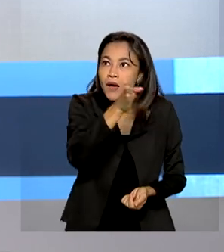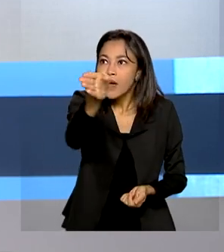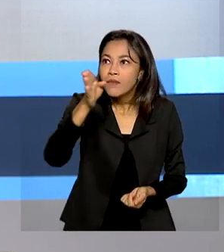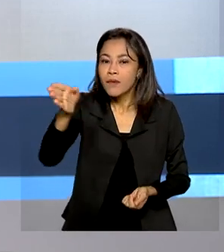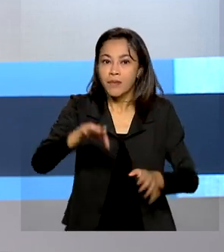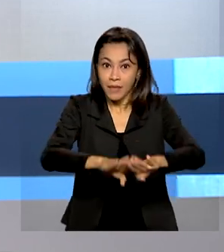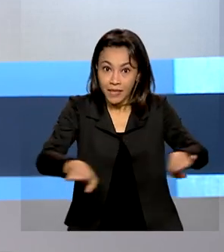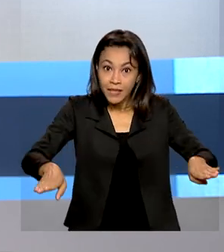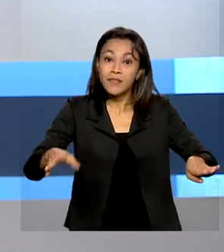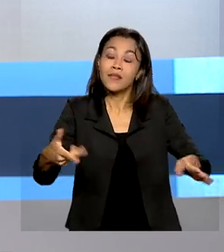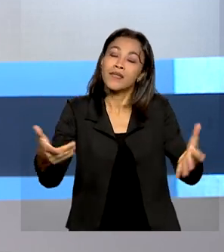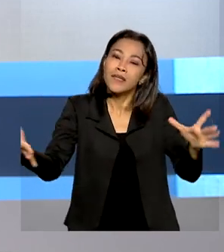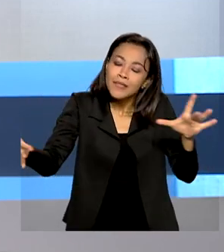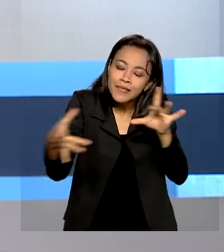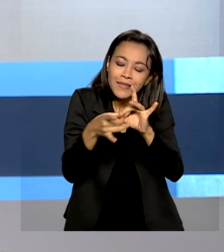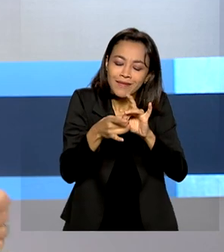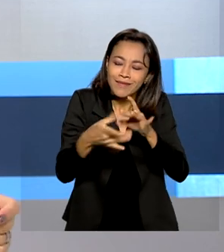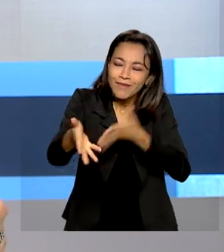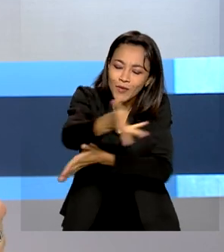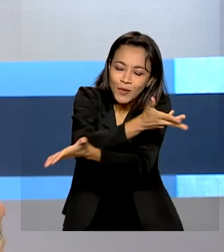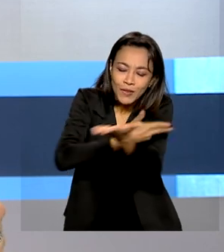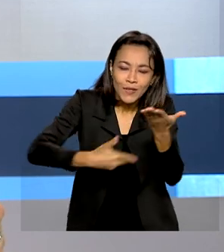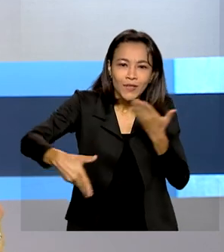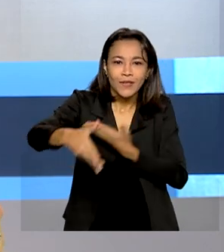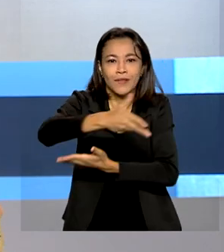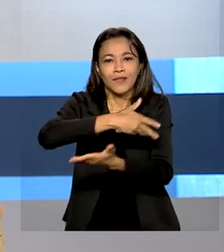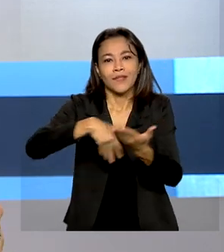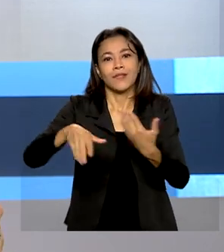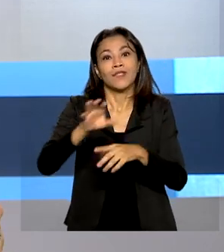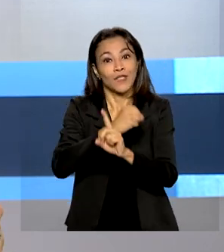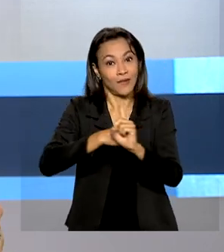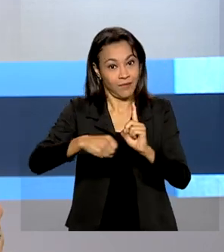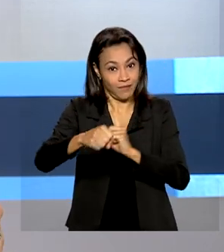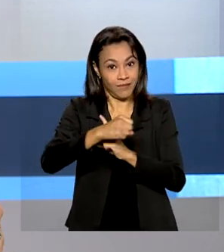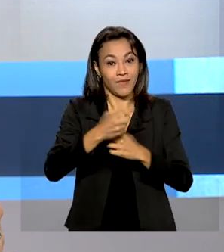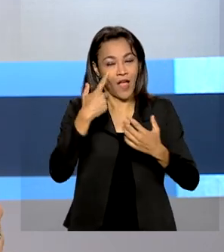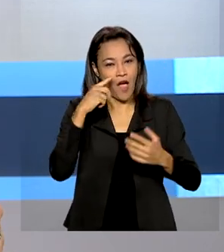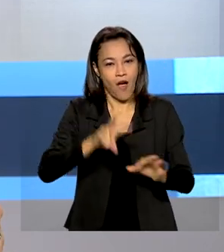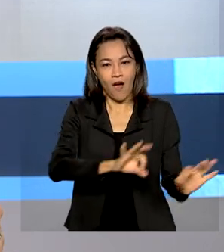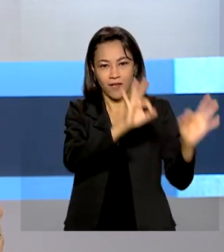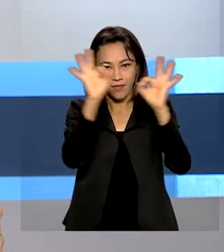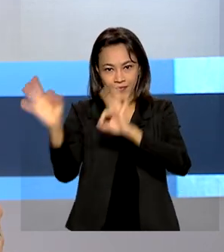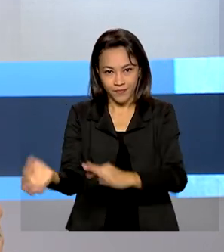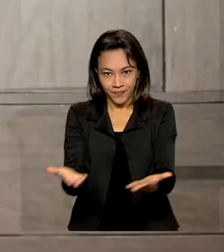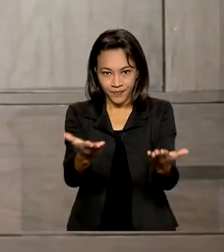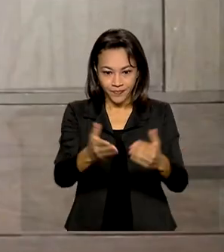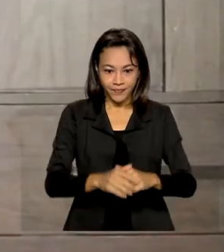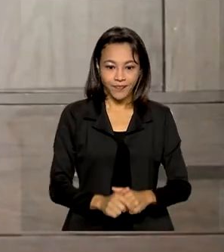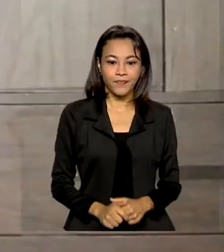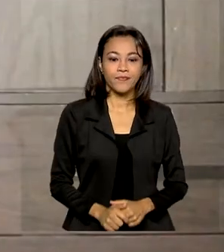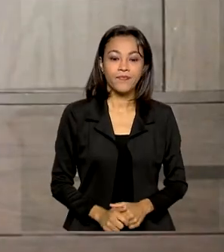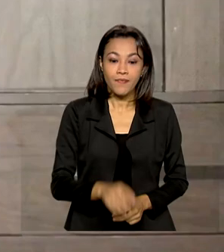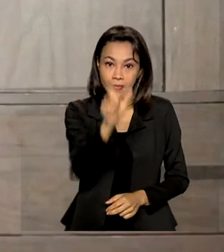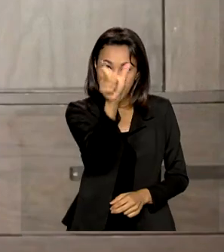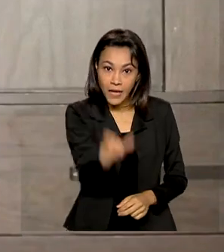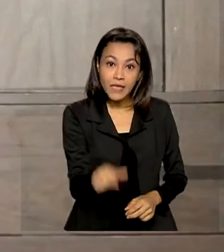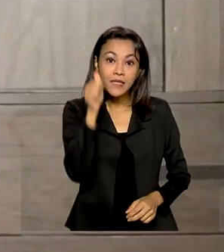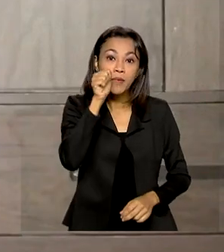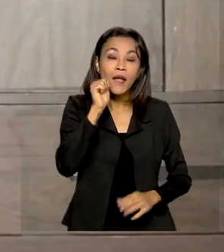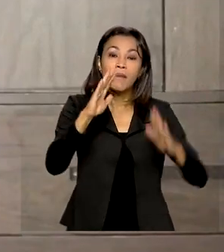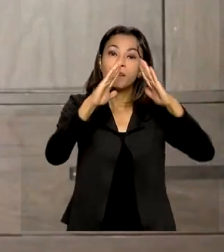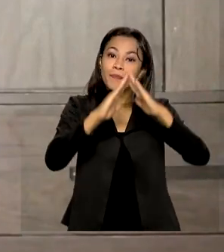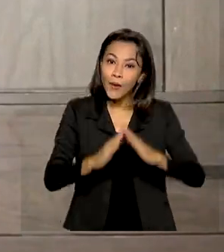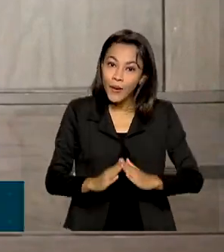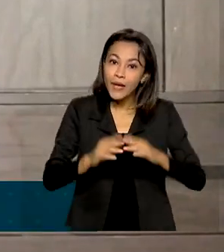incentivar os vínculos afetivos e a socialização. Veja na reportagem de Cleide Lopes. Francisca mora em